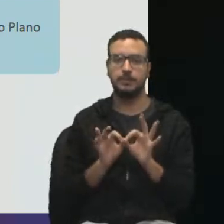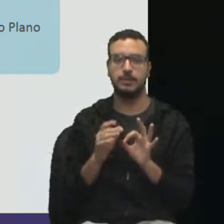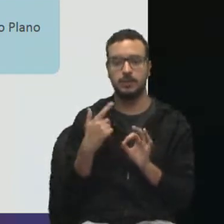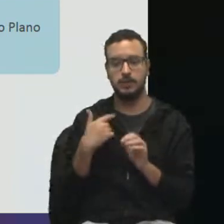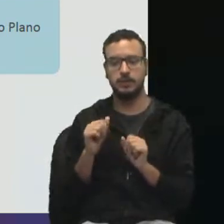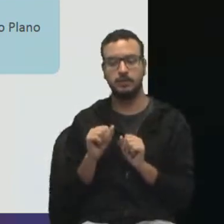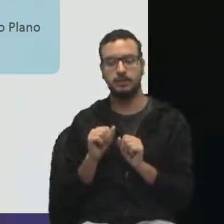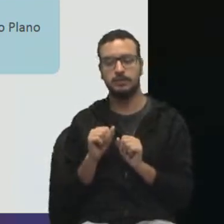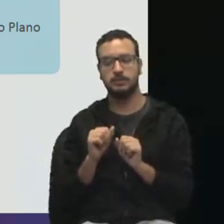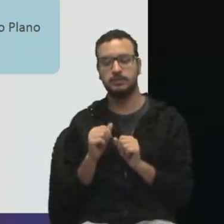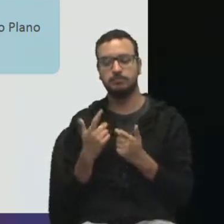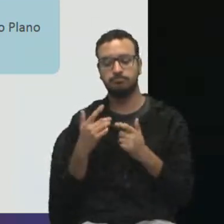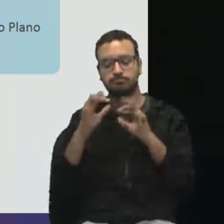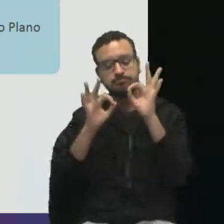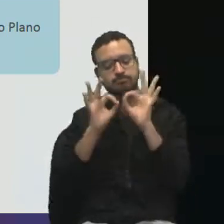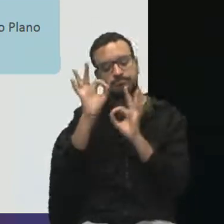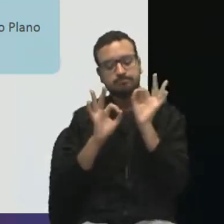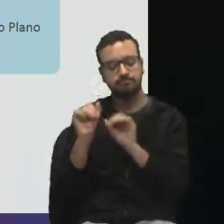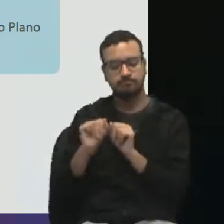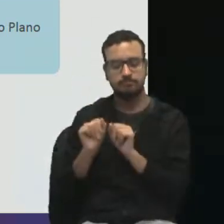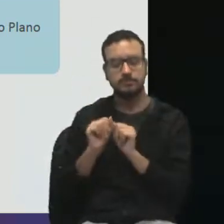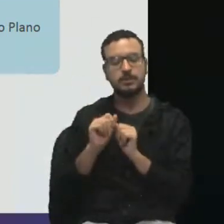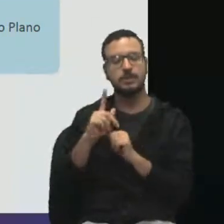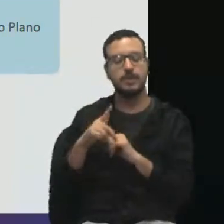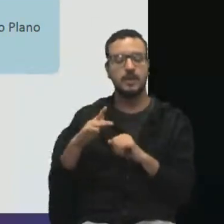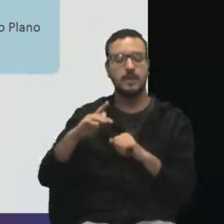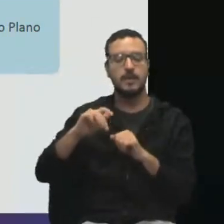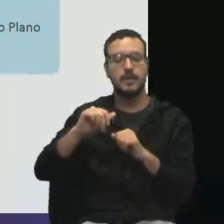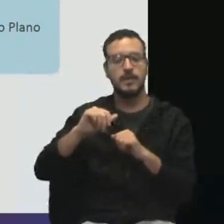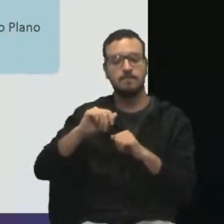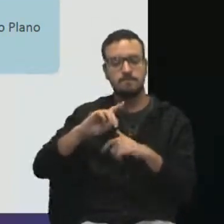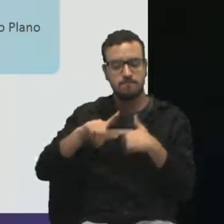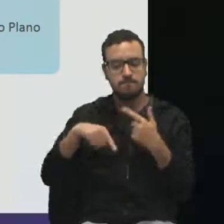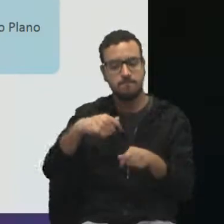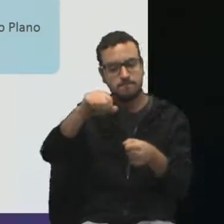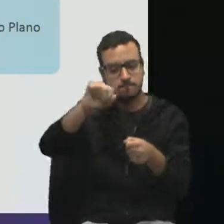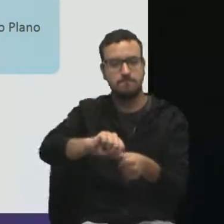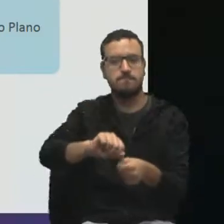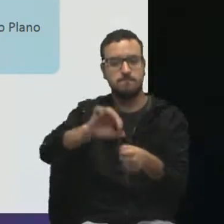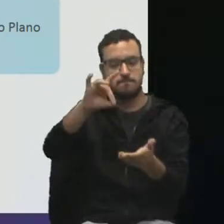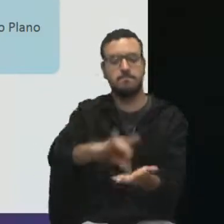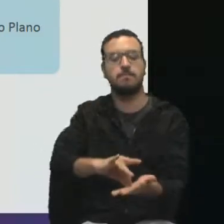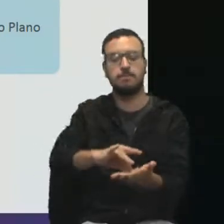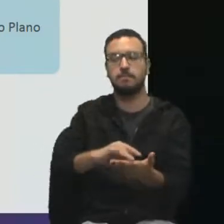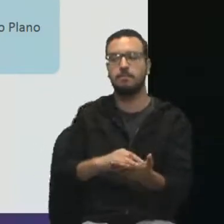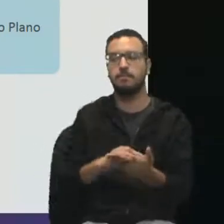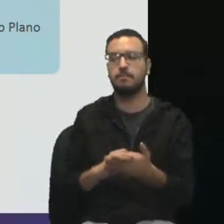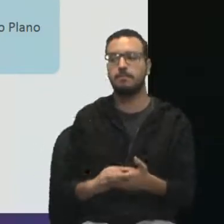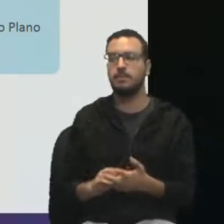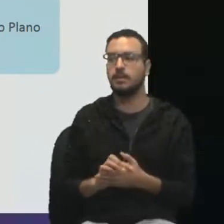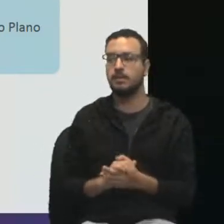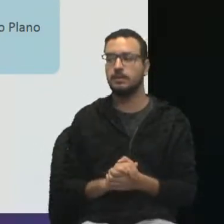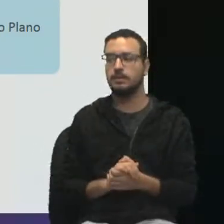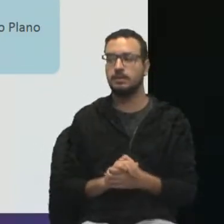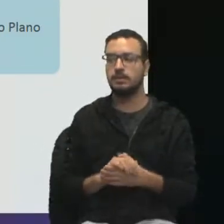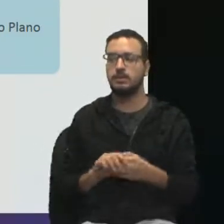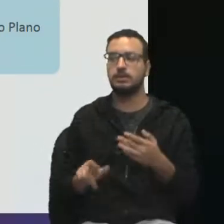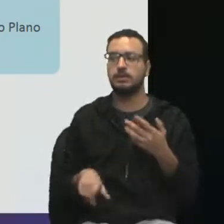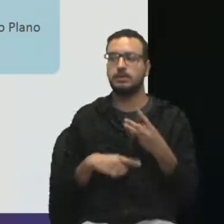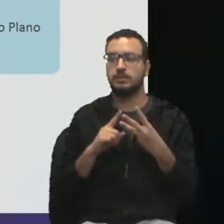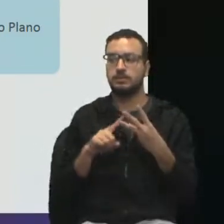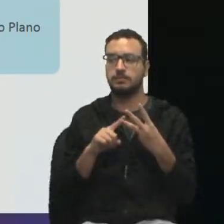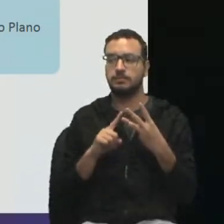aqui e colocar ele em ação, em prática. Combinado? Plano executado, agora nós vamos